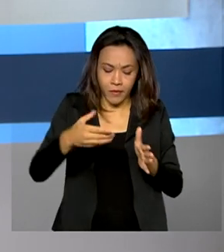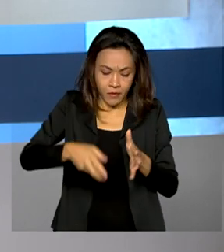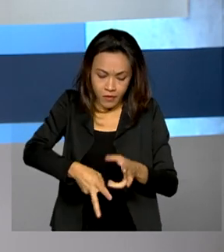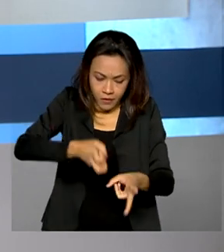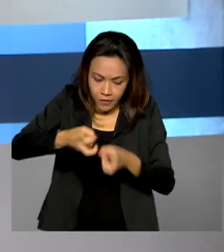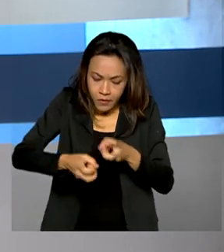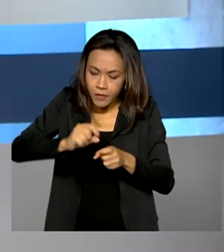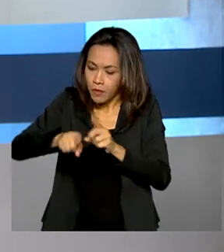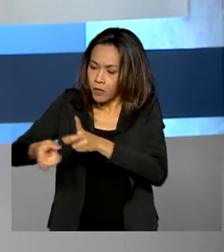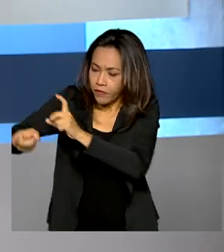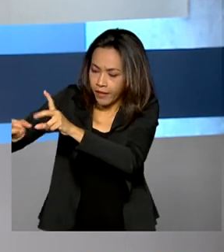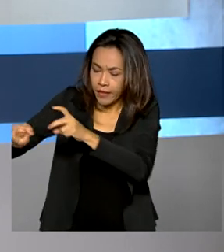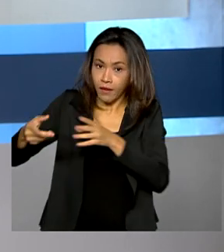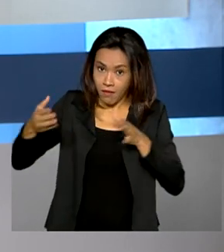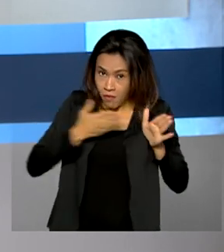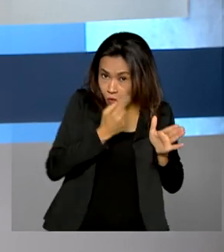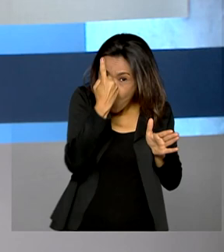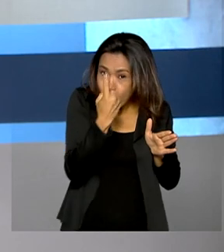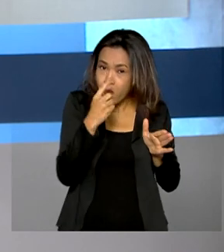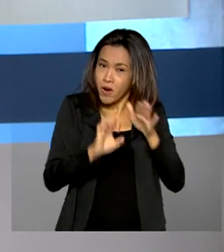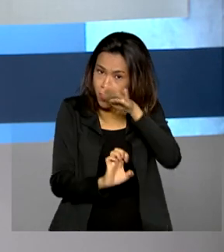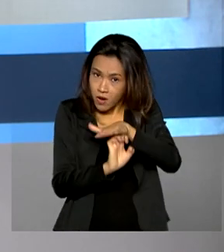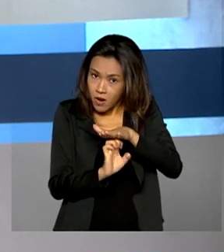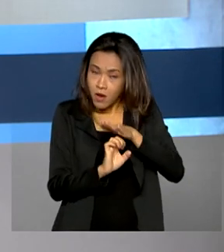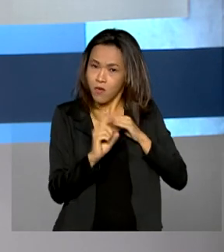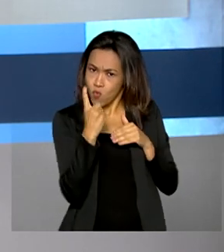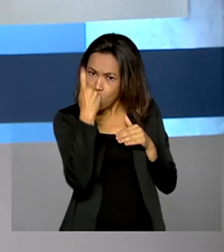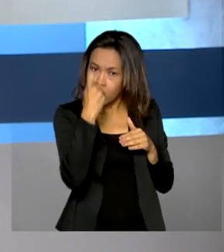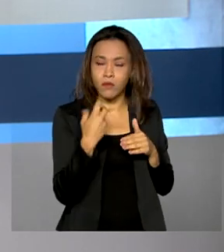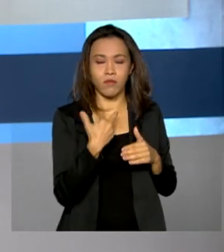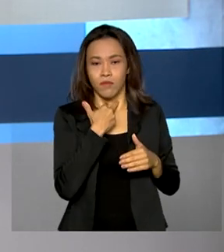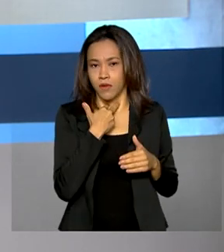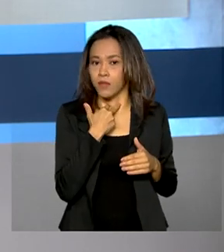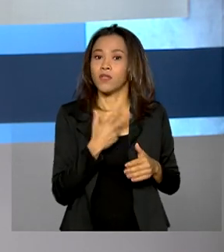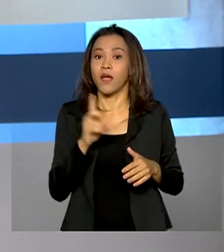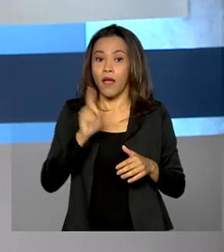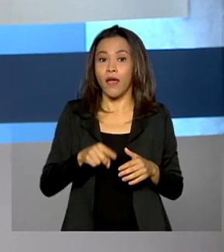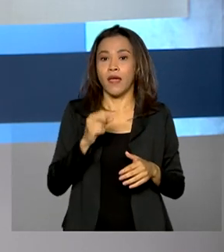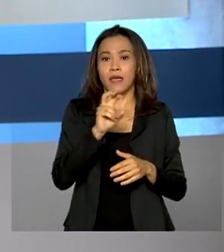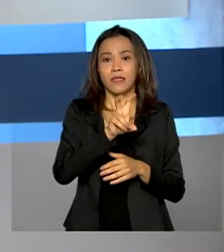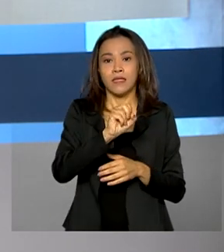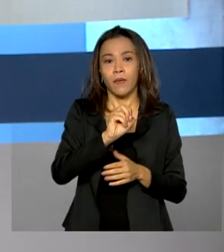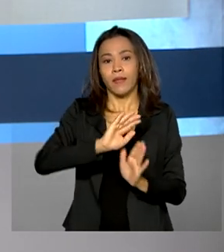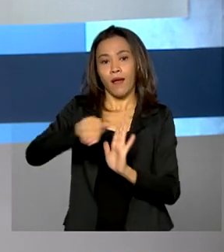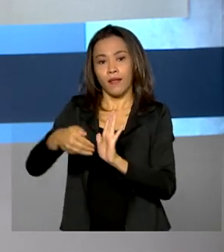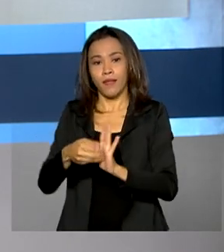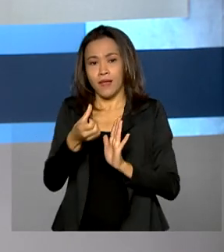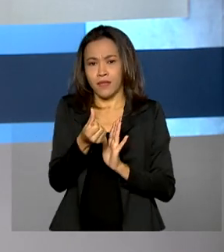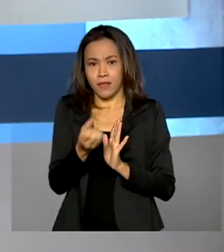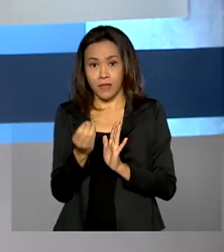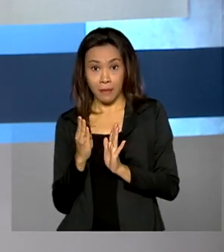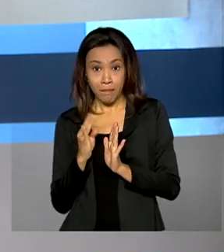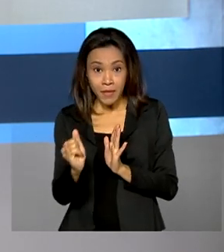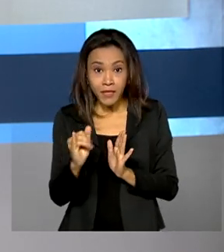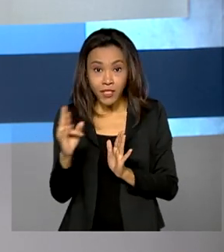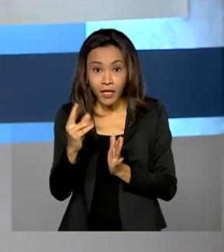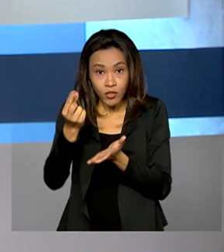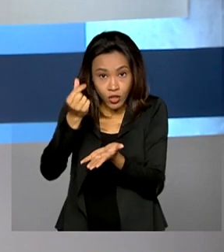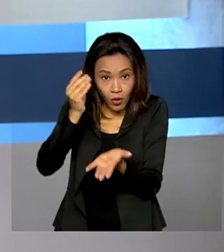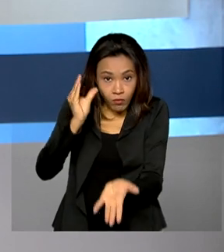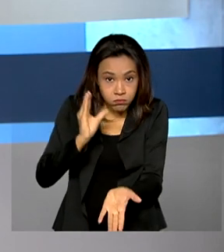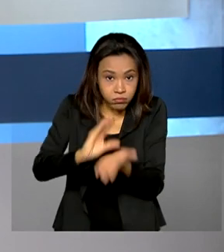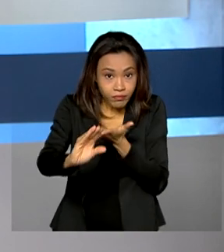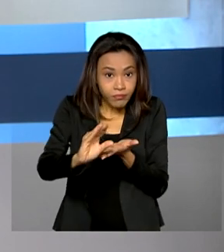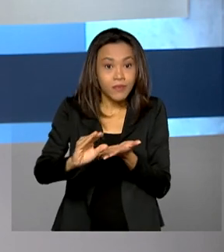até a distribuição. As estimativas são de investimentos entre 50 e 60 bilhões de reais com a produção de gás